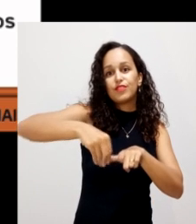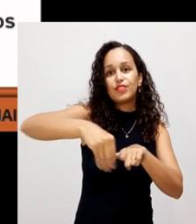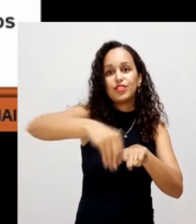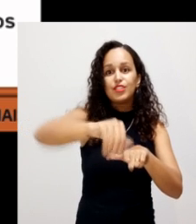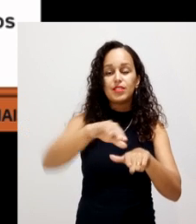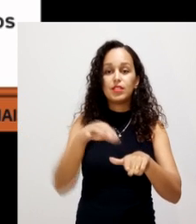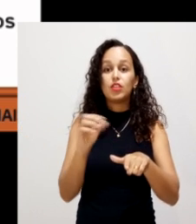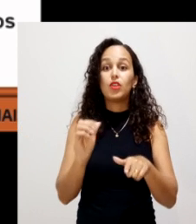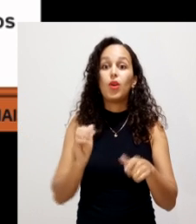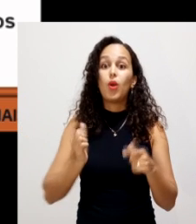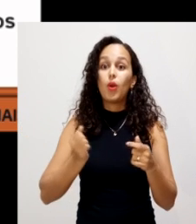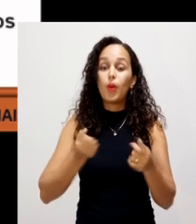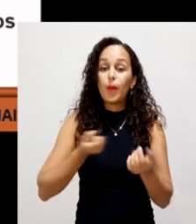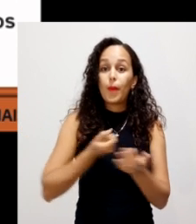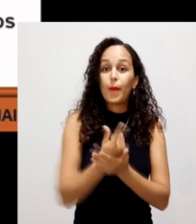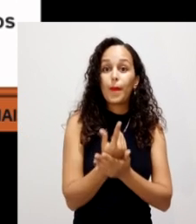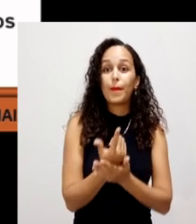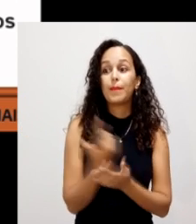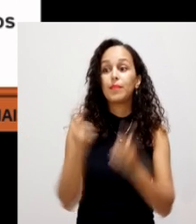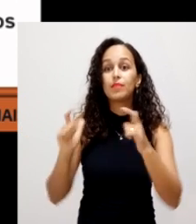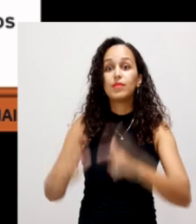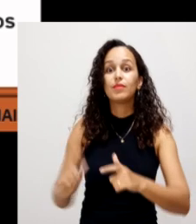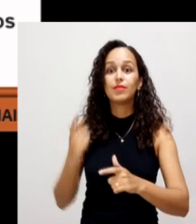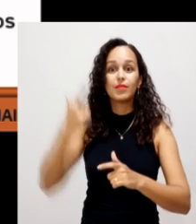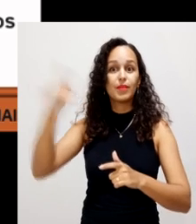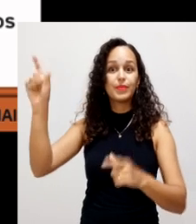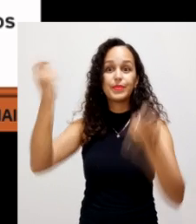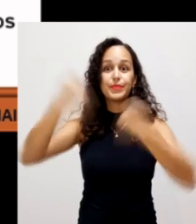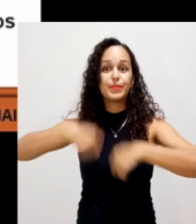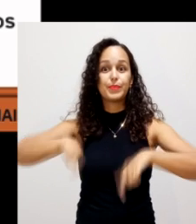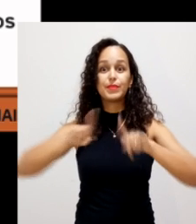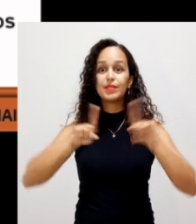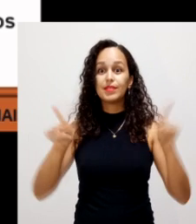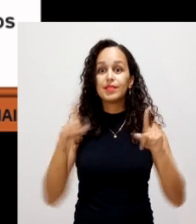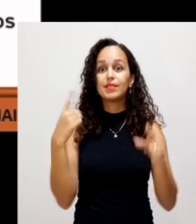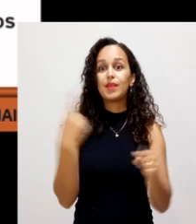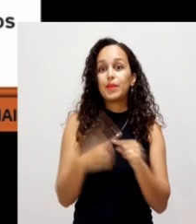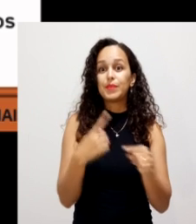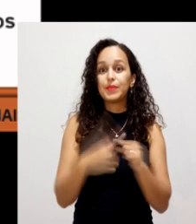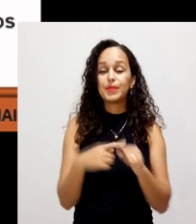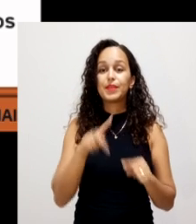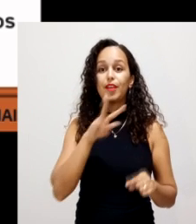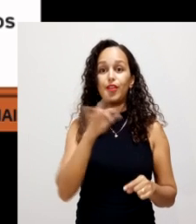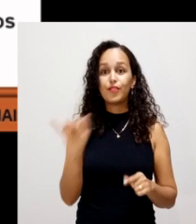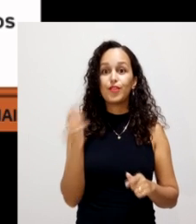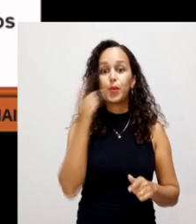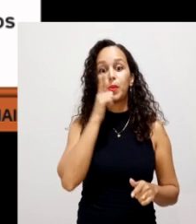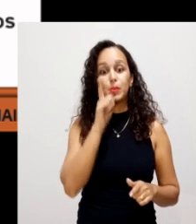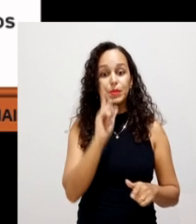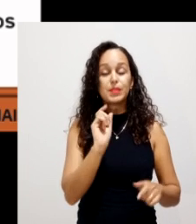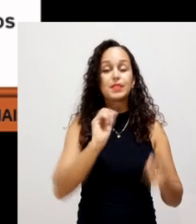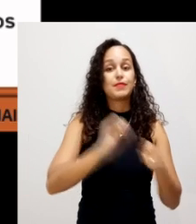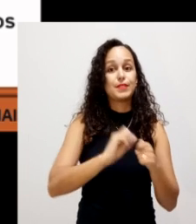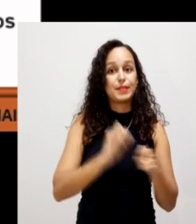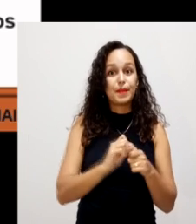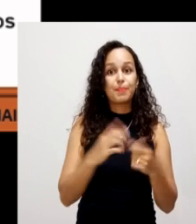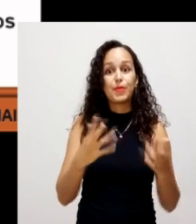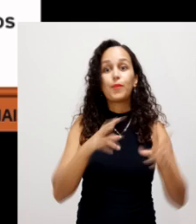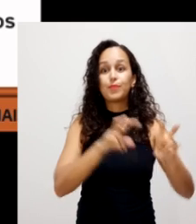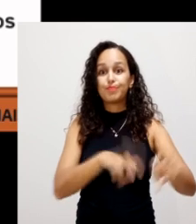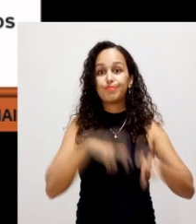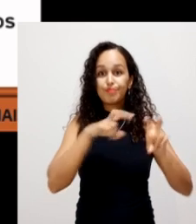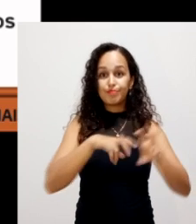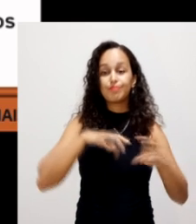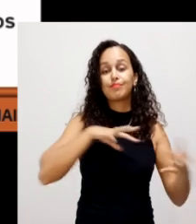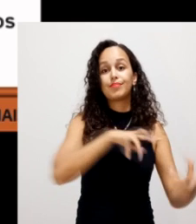produzir o nosso próprio fertilizante dentro do nosso agroecossistema. Então, a gente vai estar desenvolvendo a agricultura